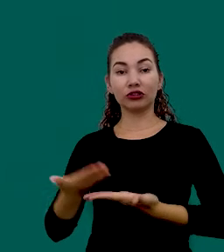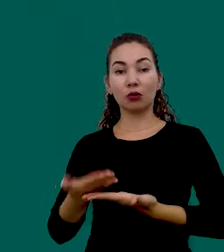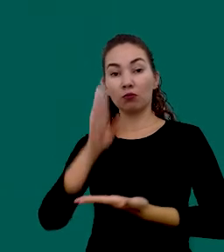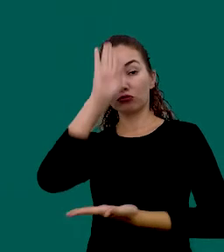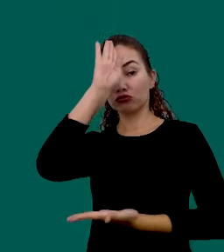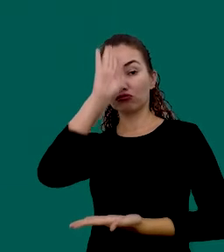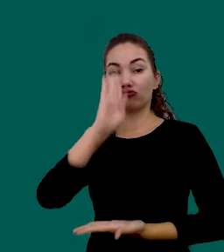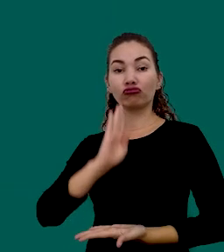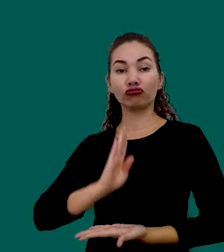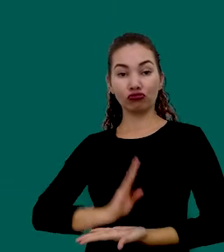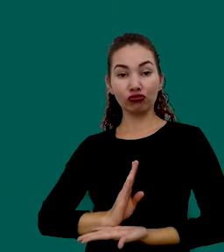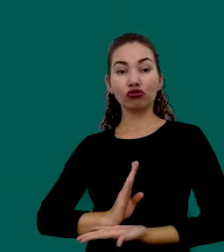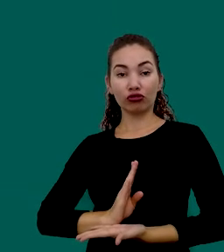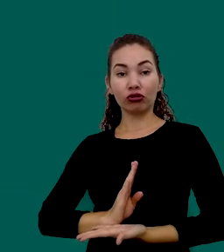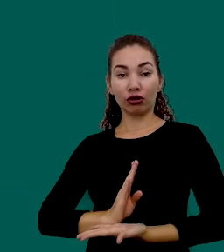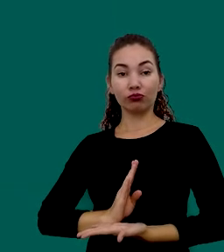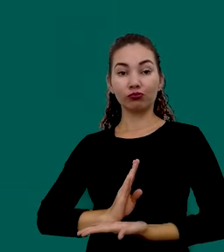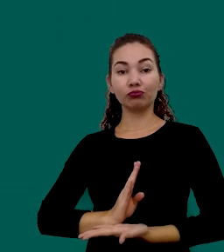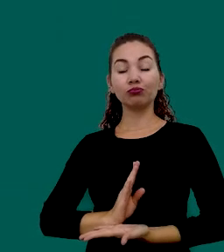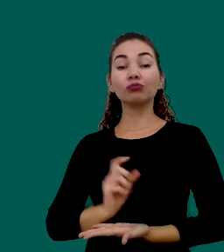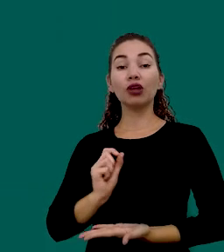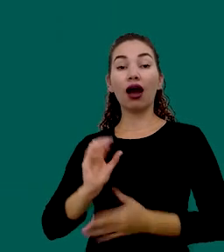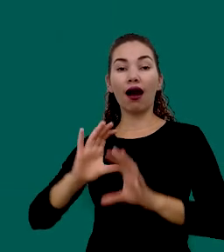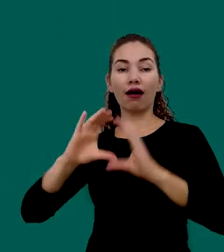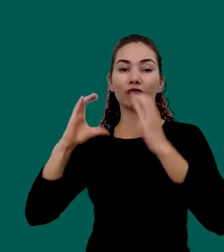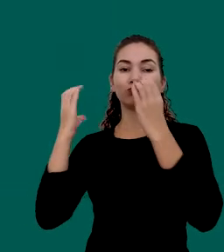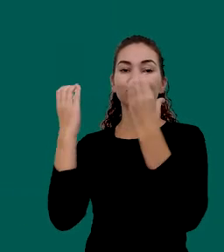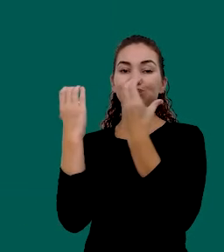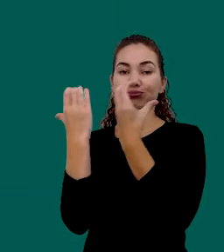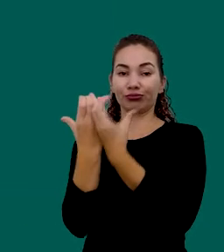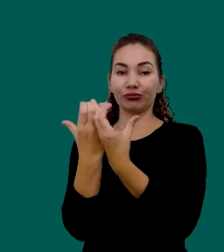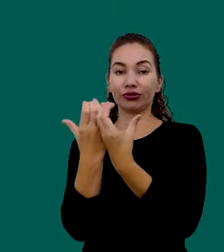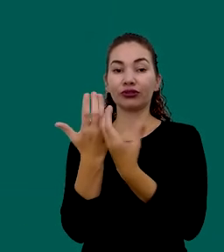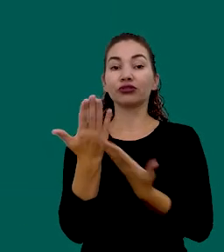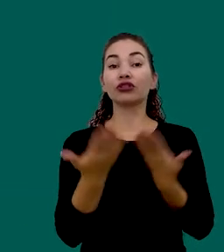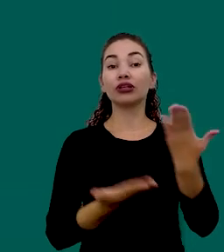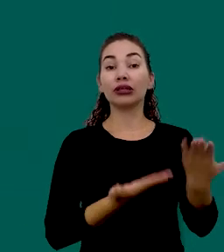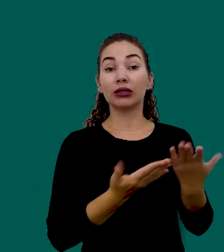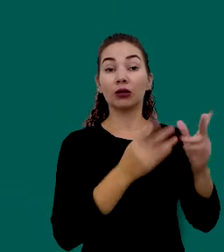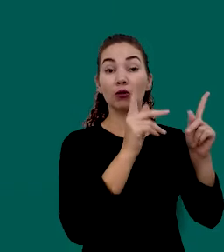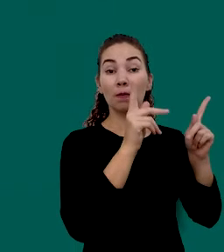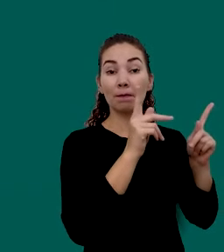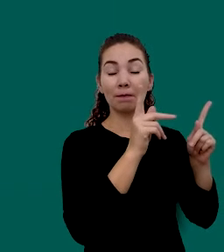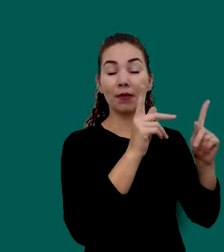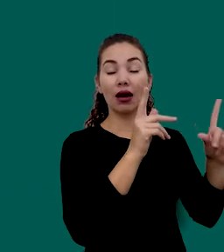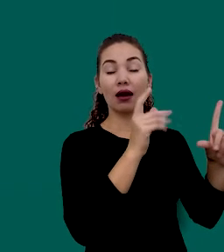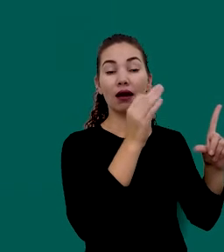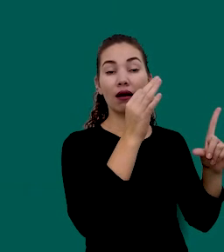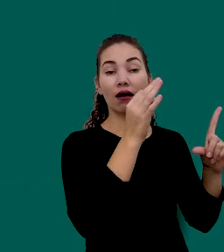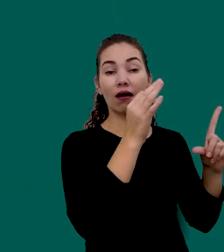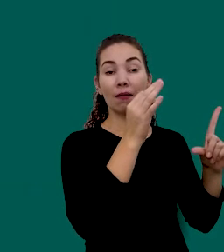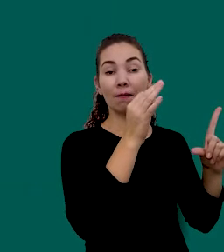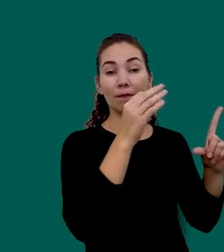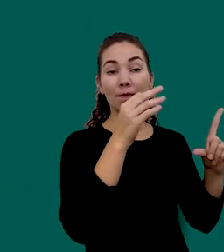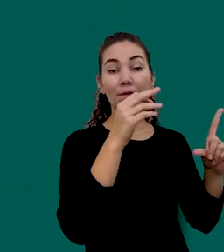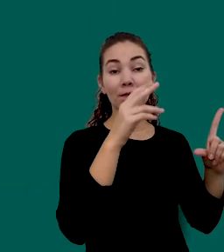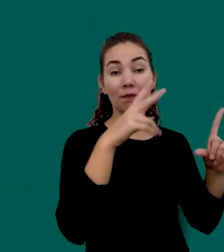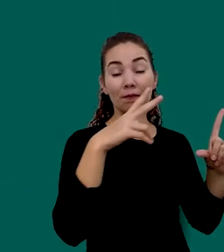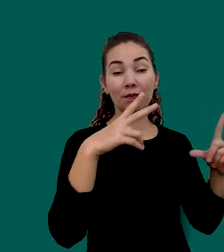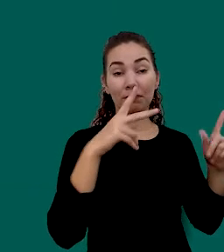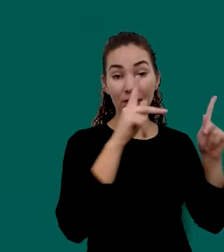gratuita Via projeto A comunidade Tanto pessoas físicas Quanto jurídicas